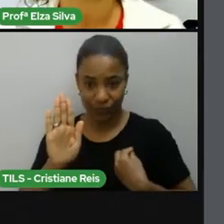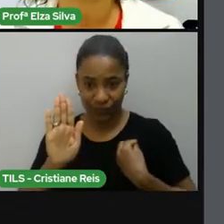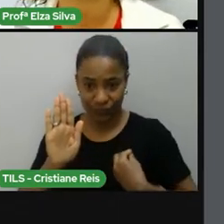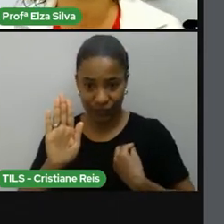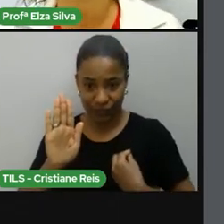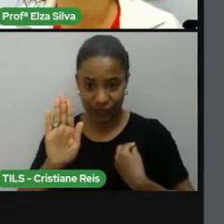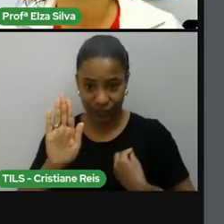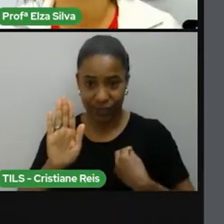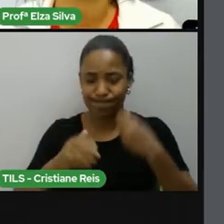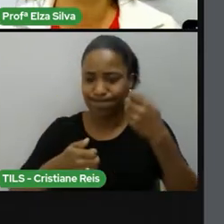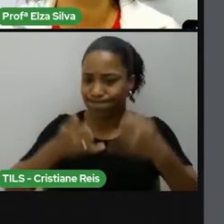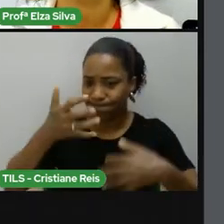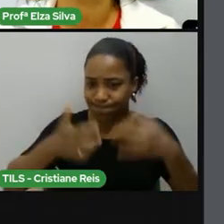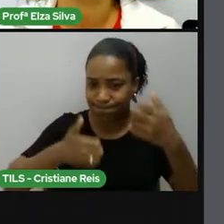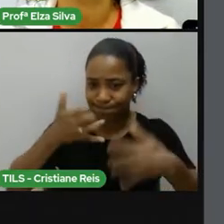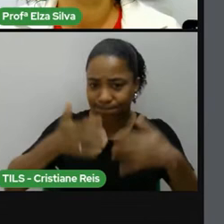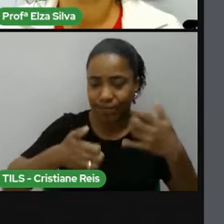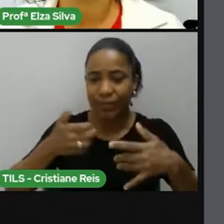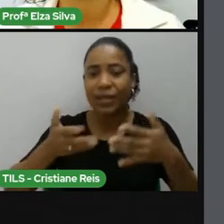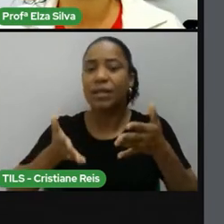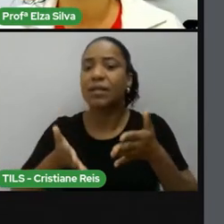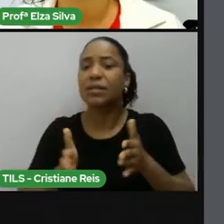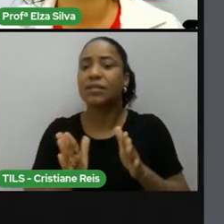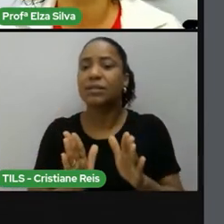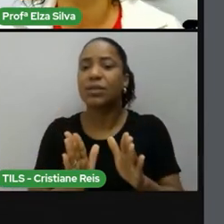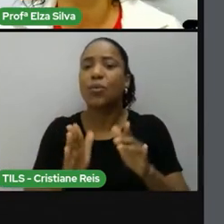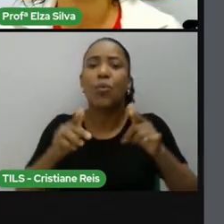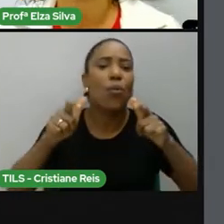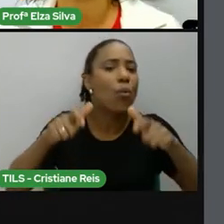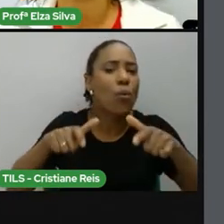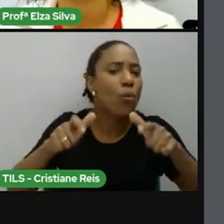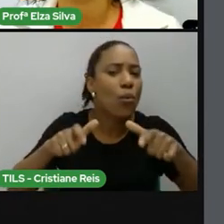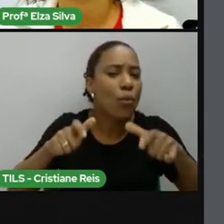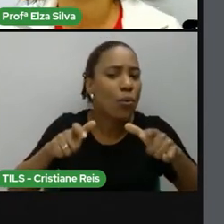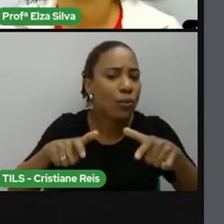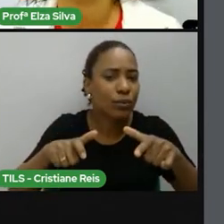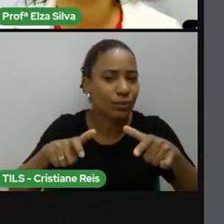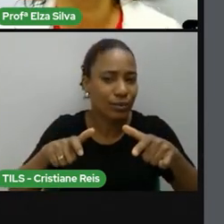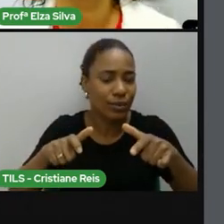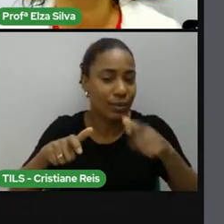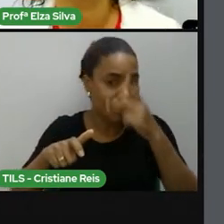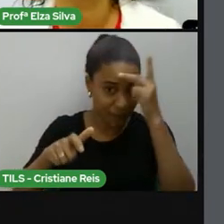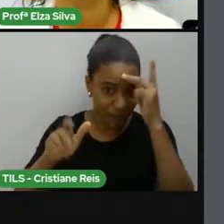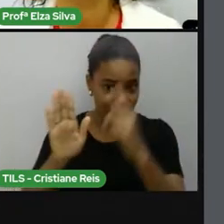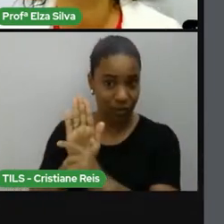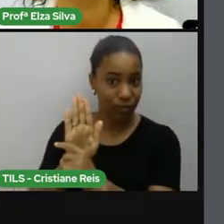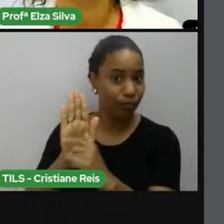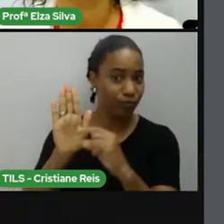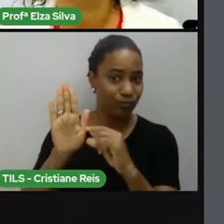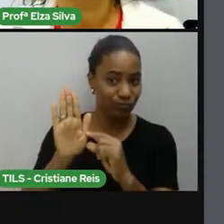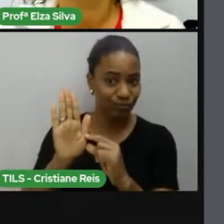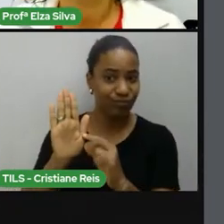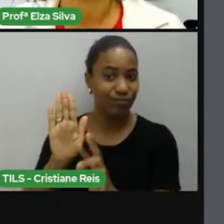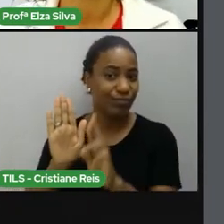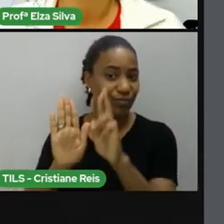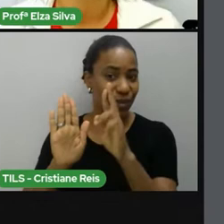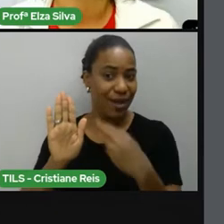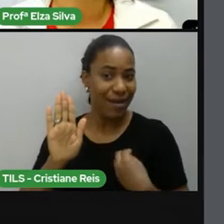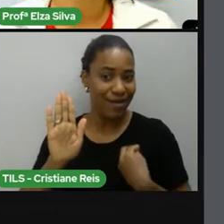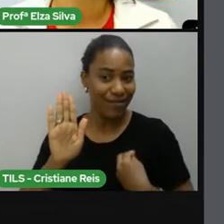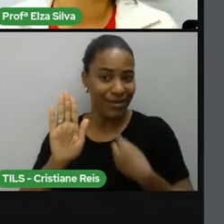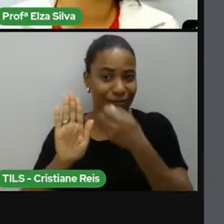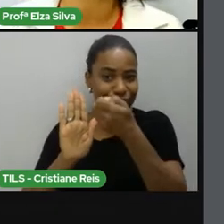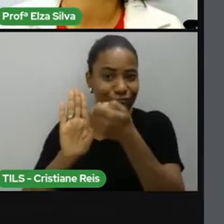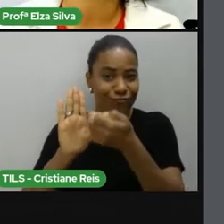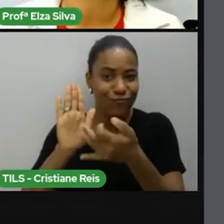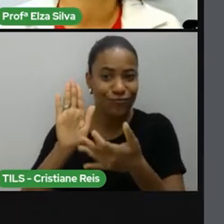pessoa nasceu. Por exemplo, aquela pessoa que está sendo biografada. E, geralmente,